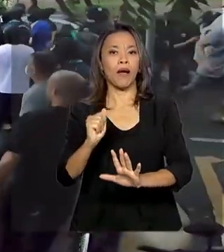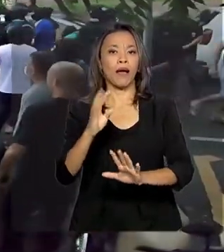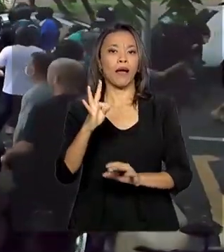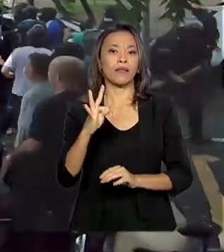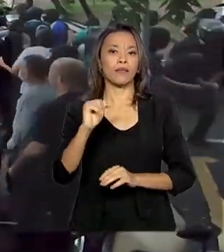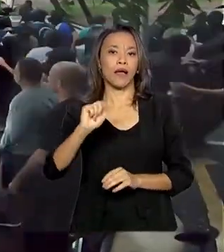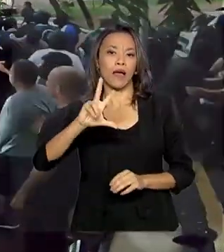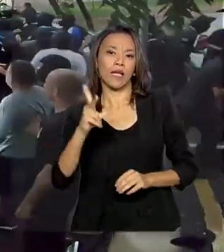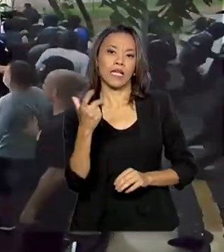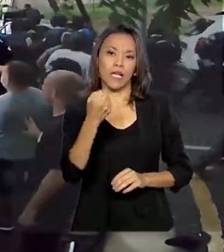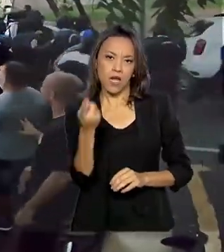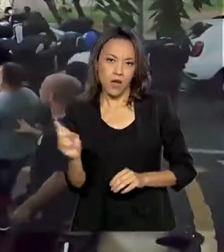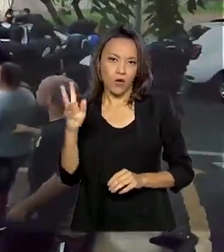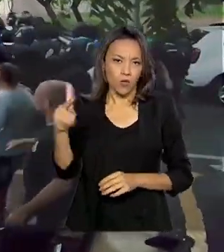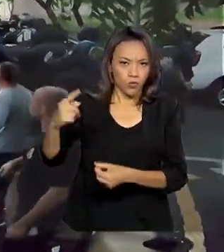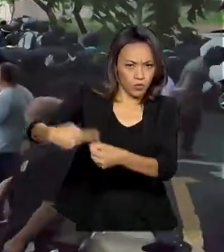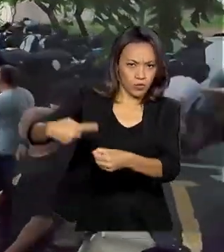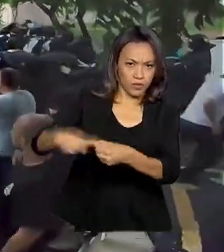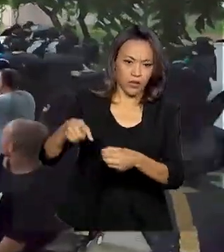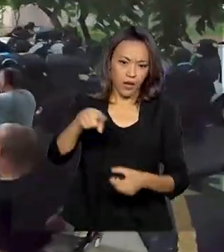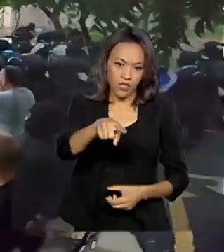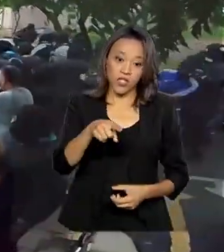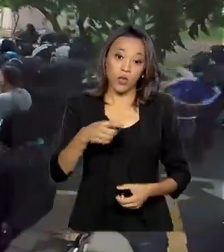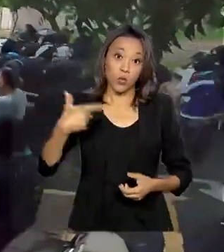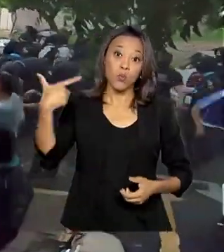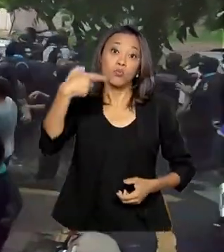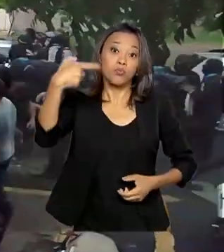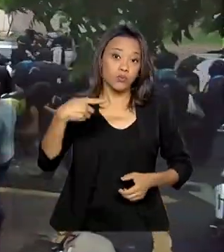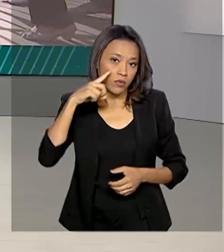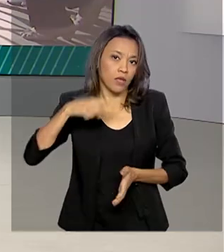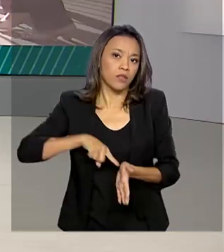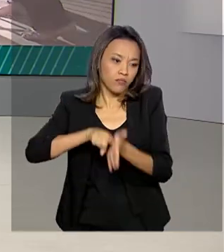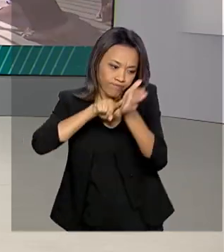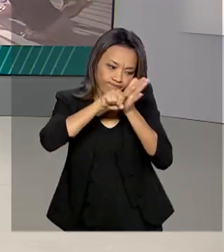no interior do Estado. Os tiros estão sendo investigados.